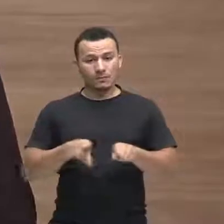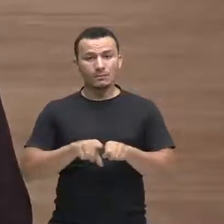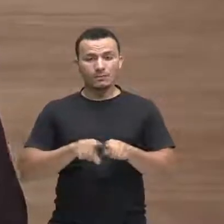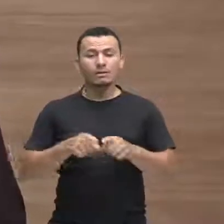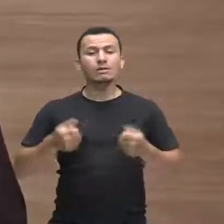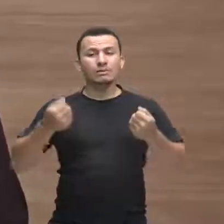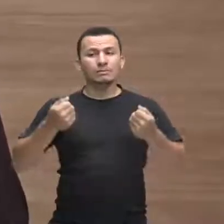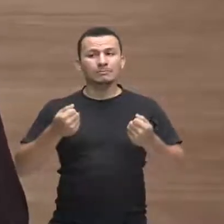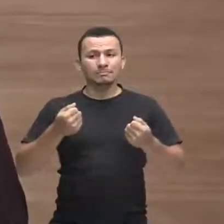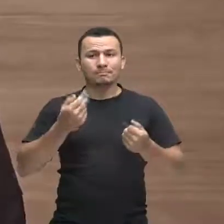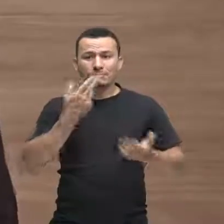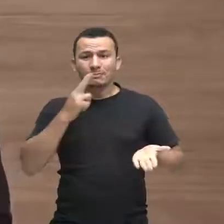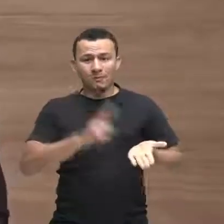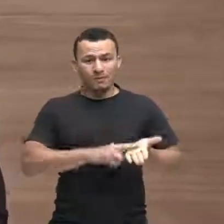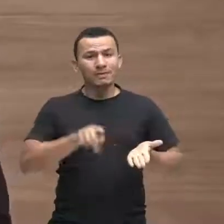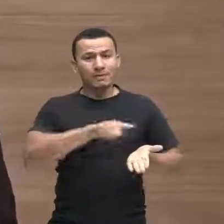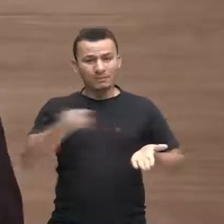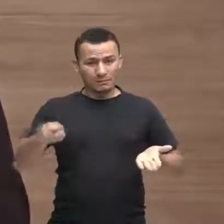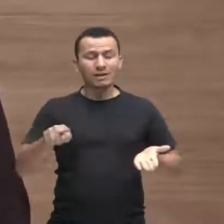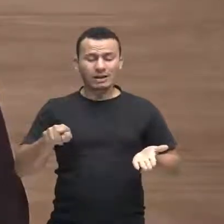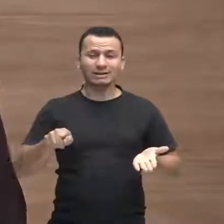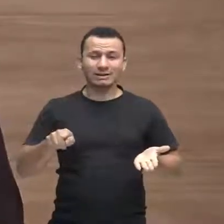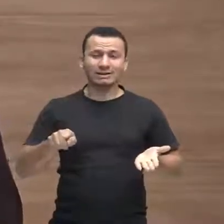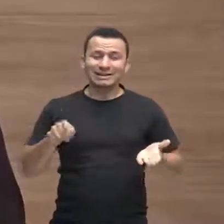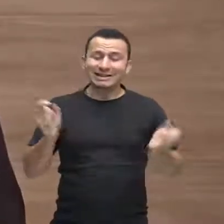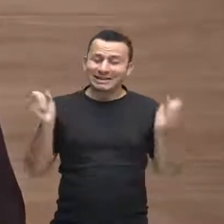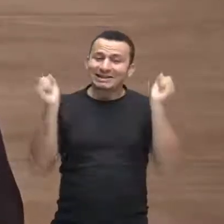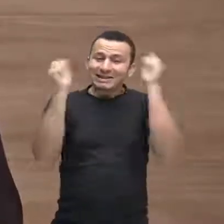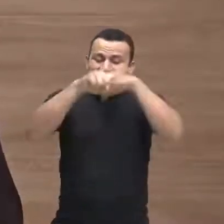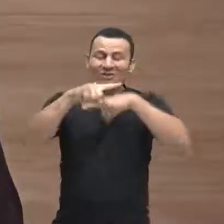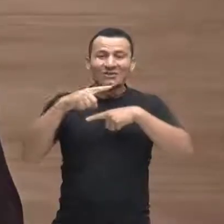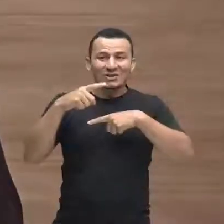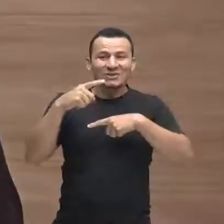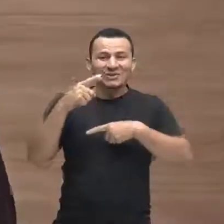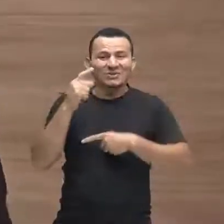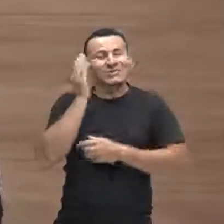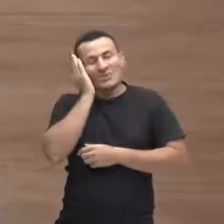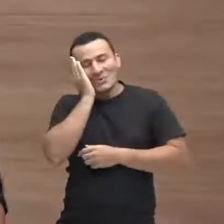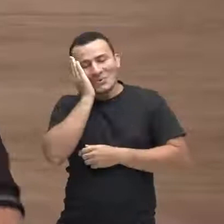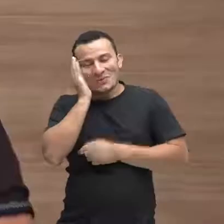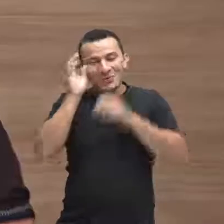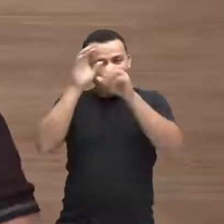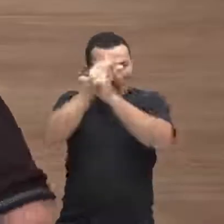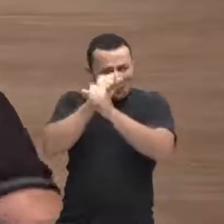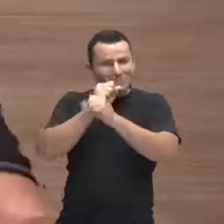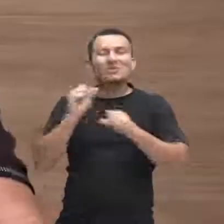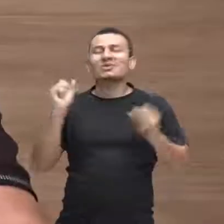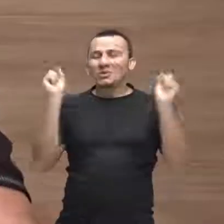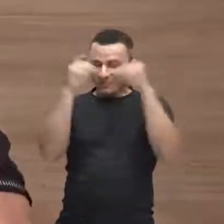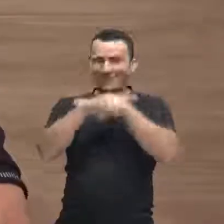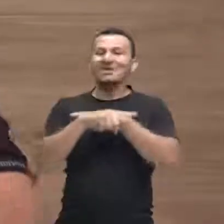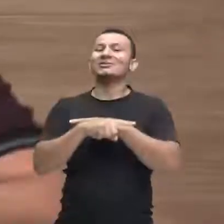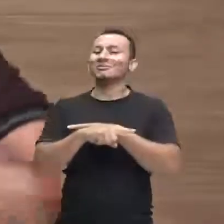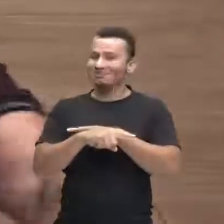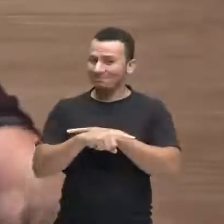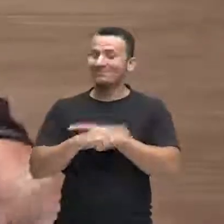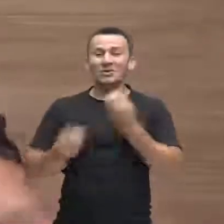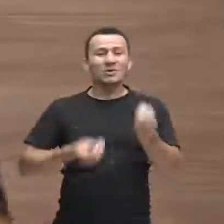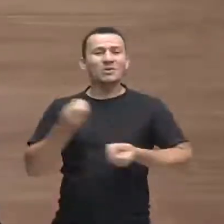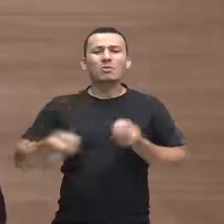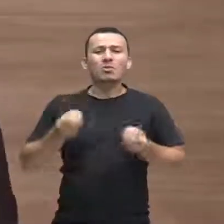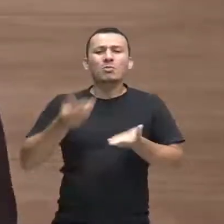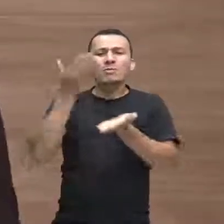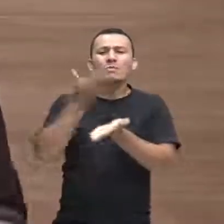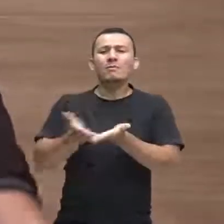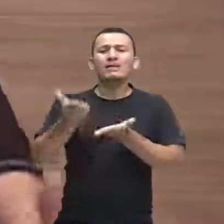ser sincero para vocês, foi bastante difícil dormir essa noite, não é? Então, por onde eu começo? De que forma